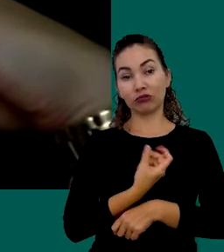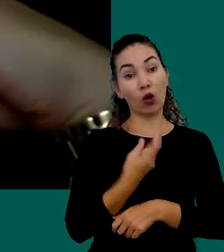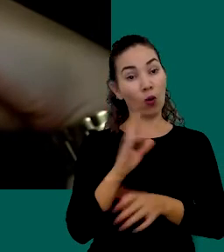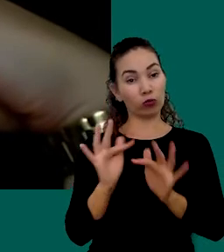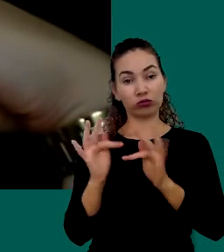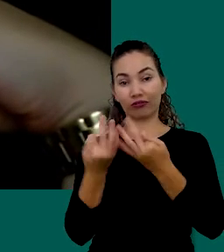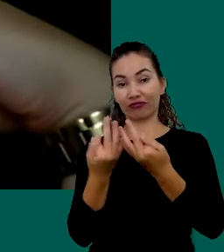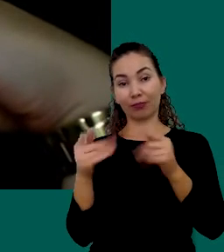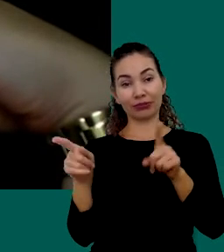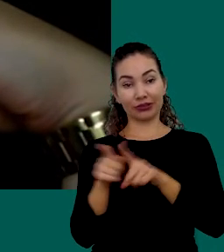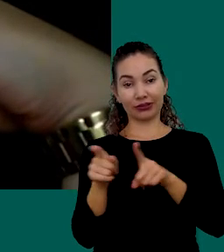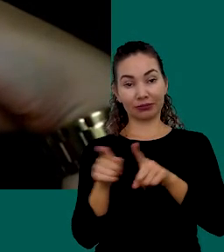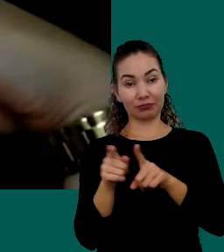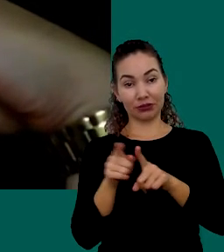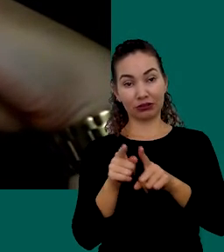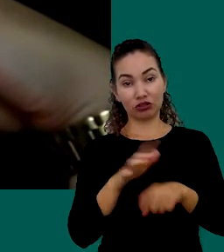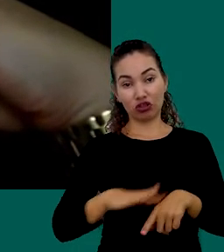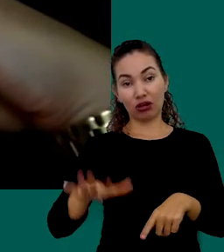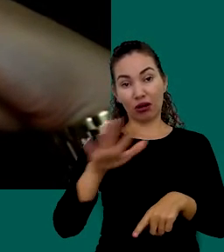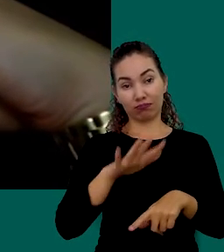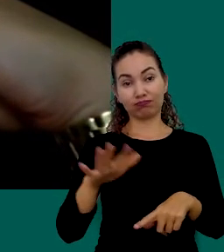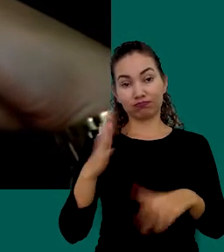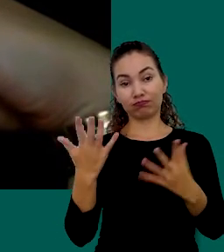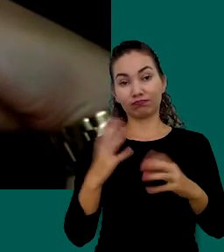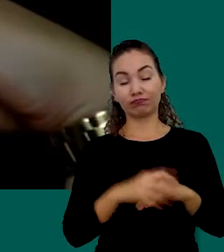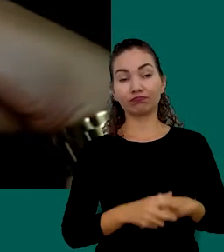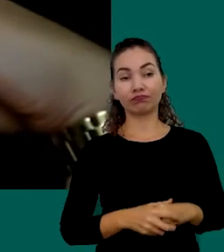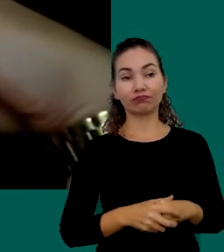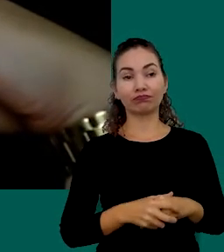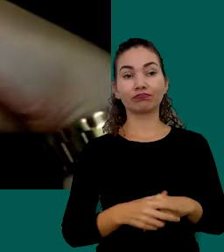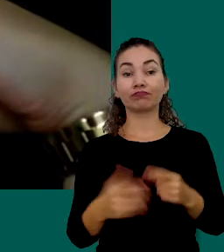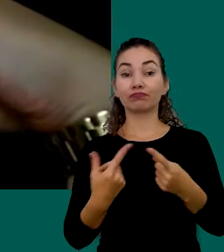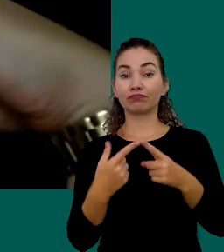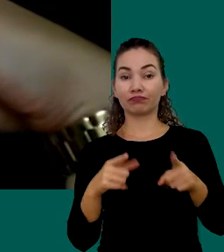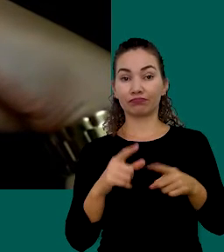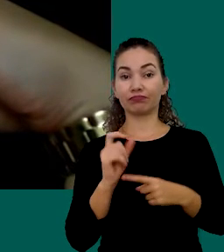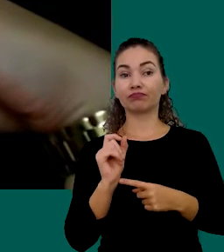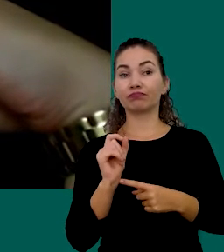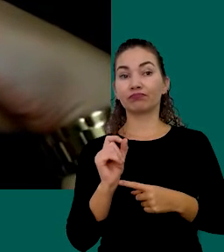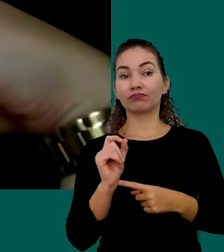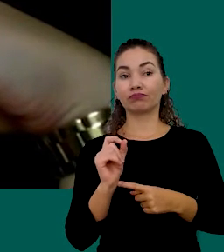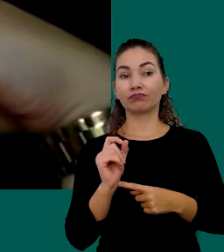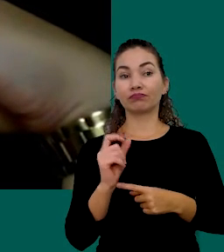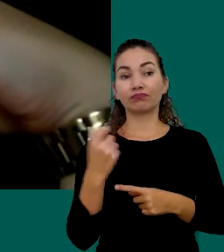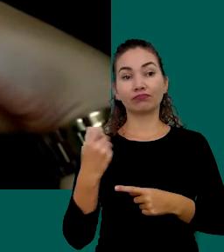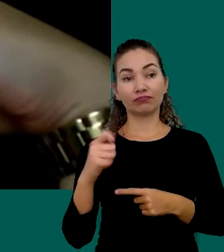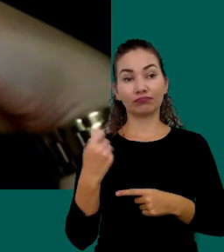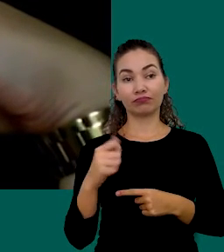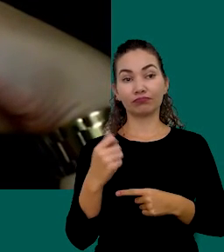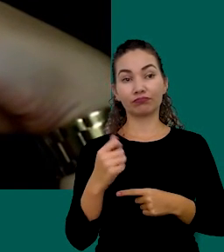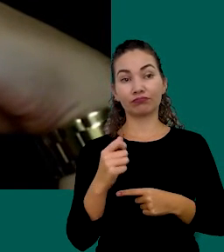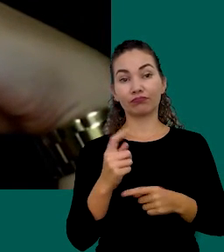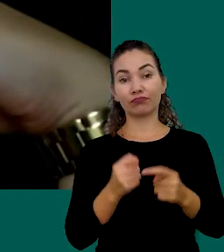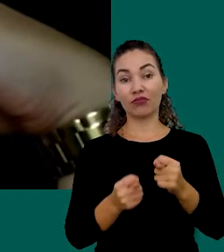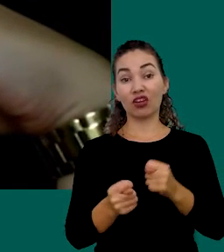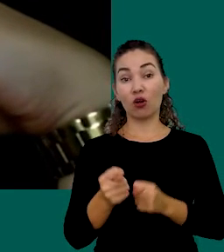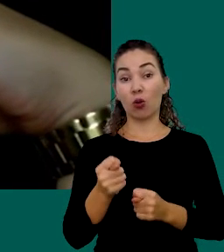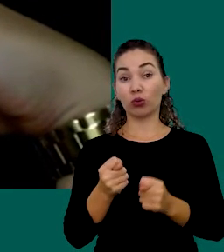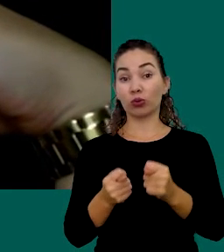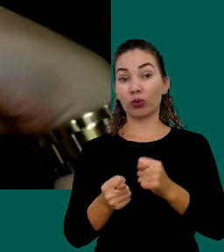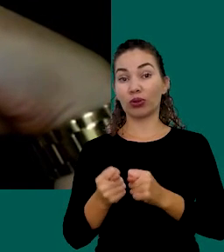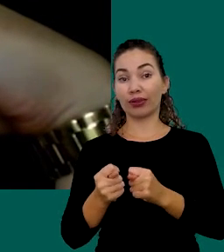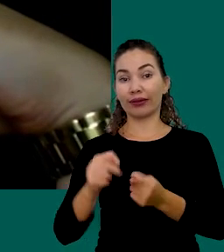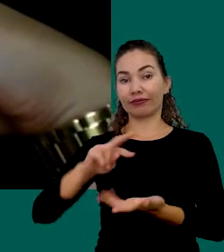Da Família Também Como Um Todo Porém Elas Devem Ser Controladas